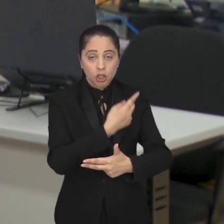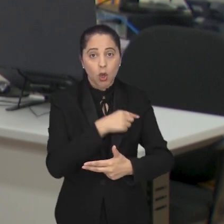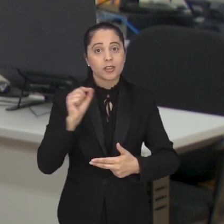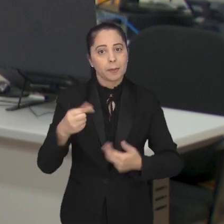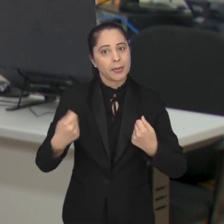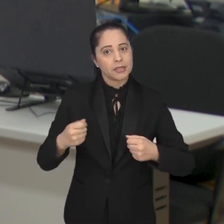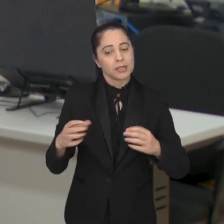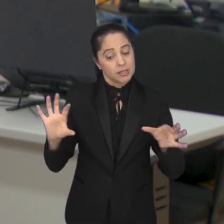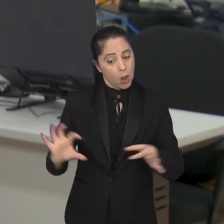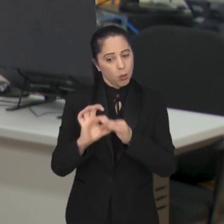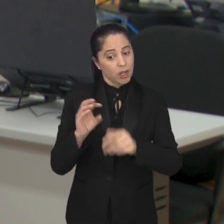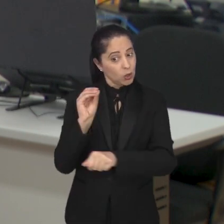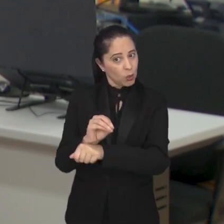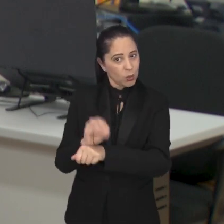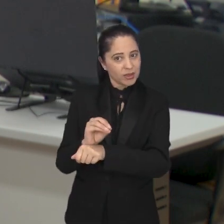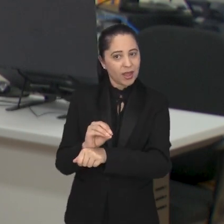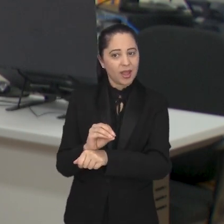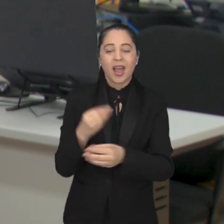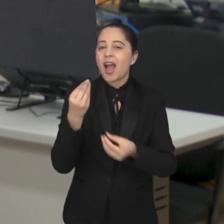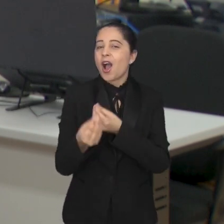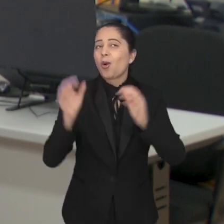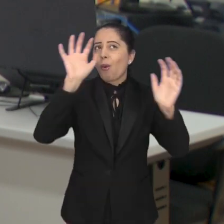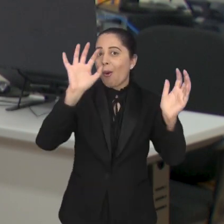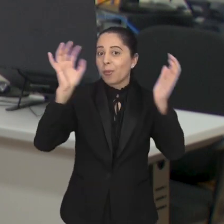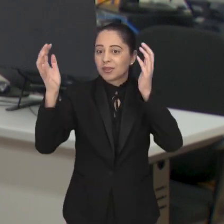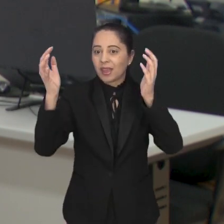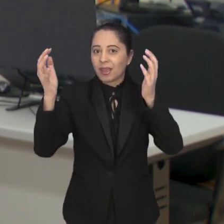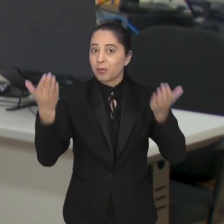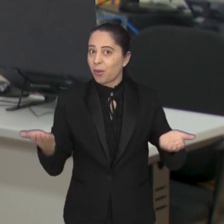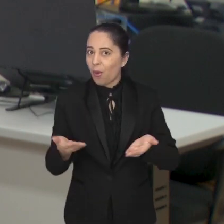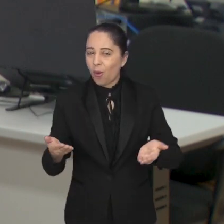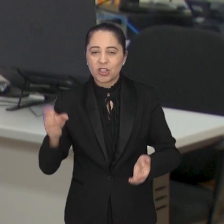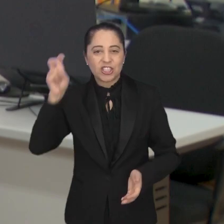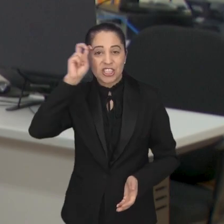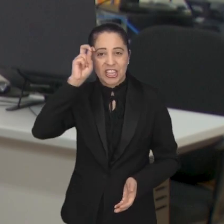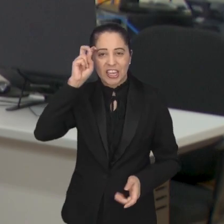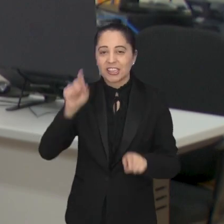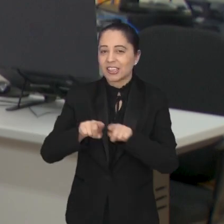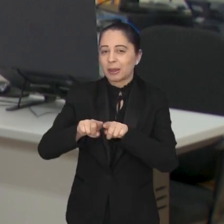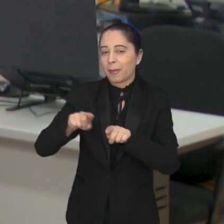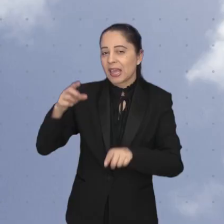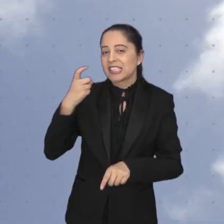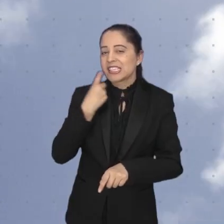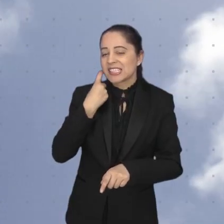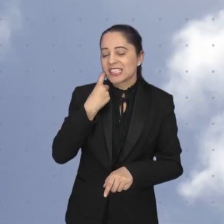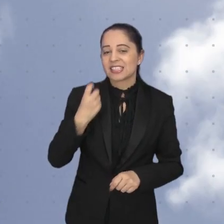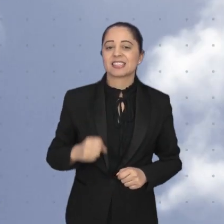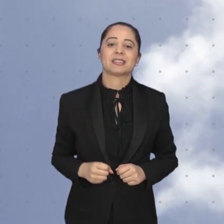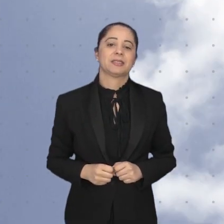protegê-la. Agora, vamos ver como fica o tempo para a tarde dessa quinta e também amanhã.